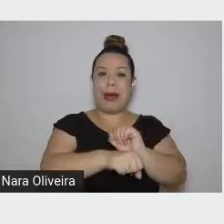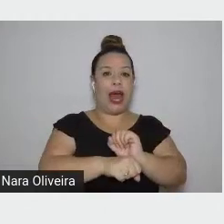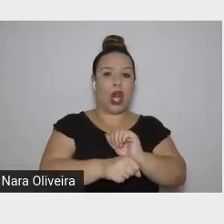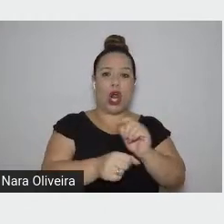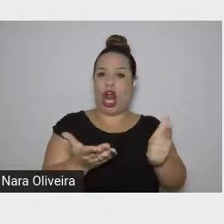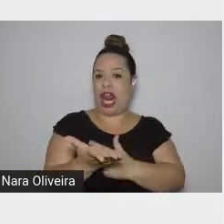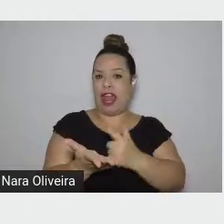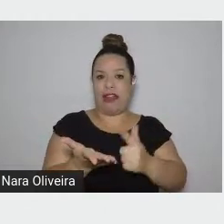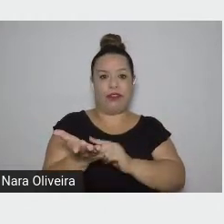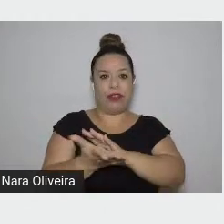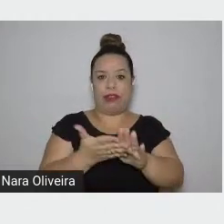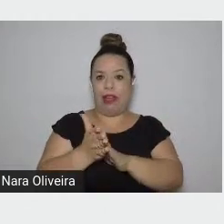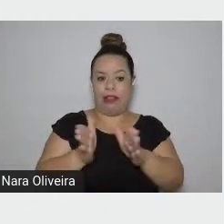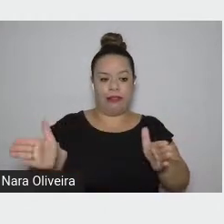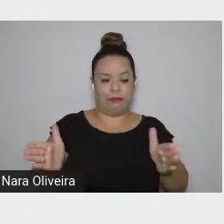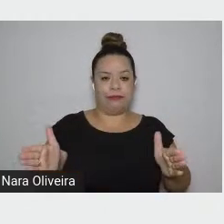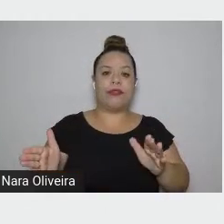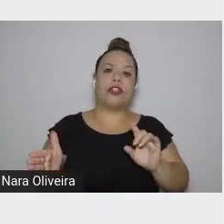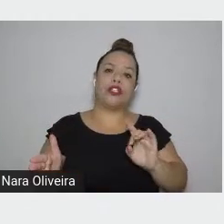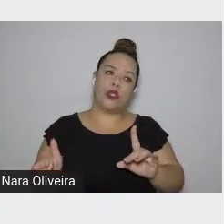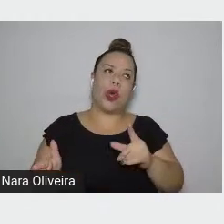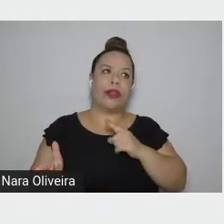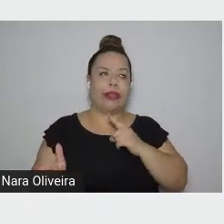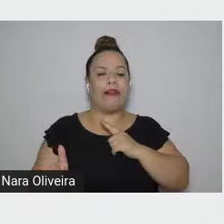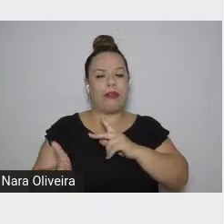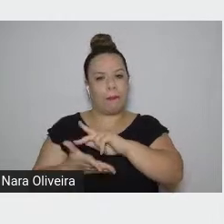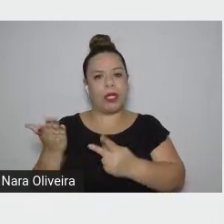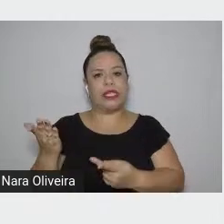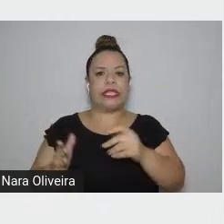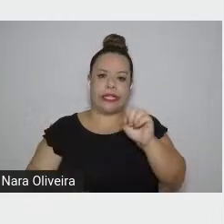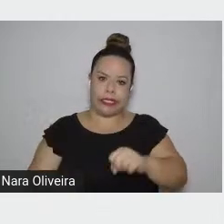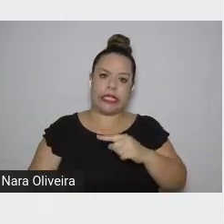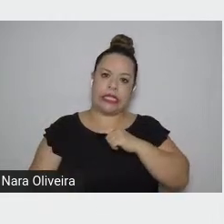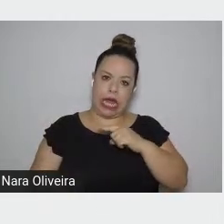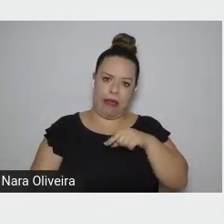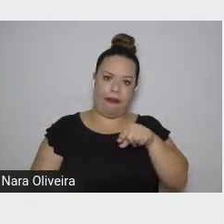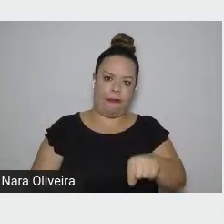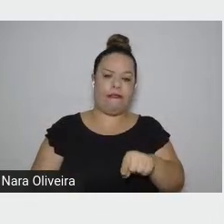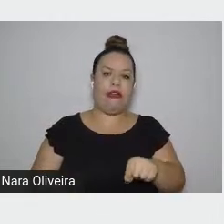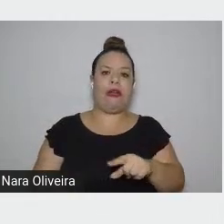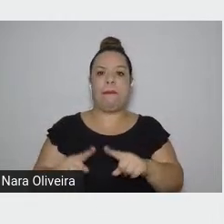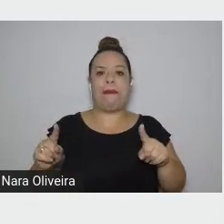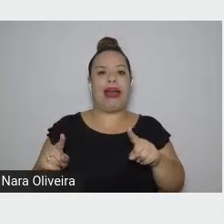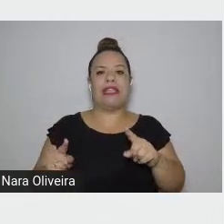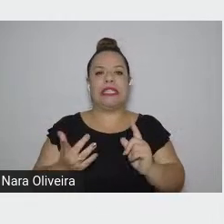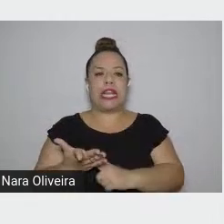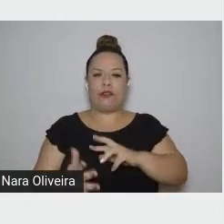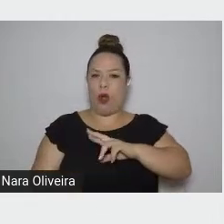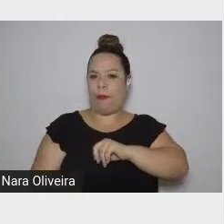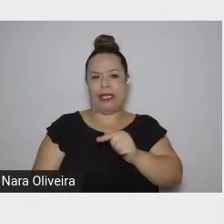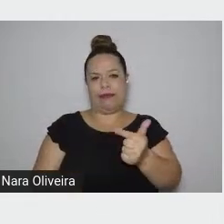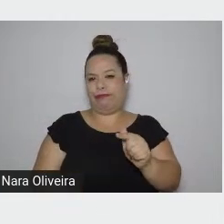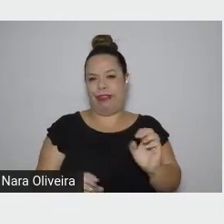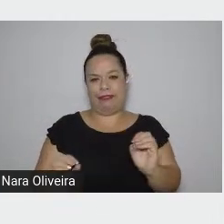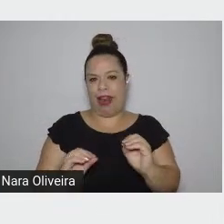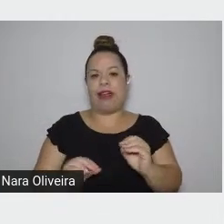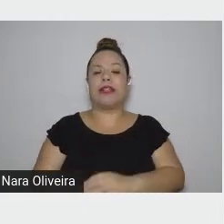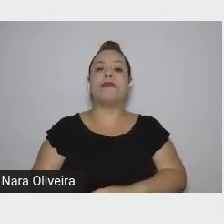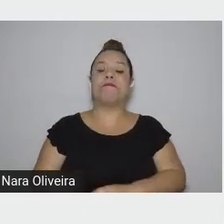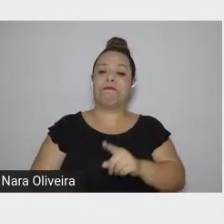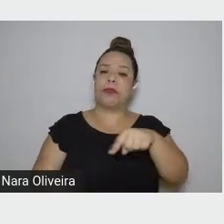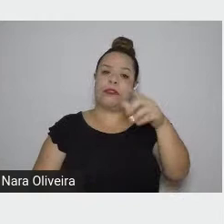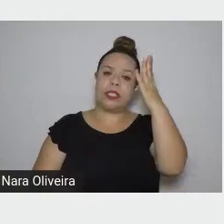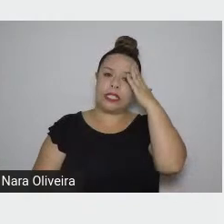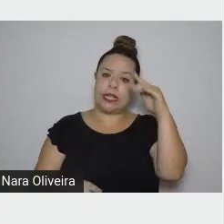um livro de poesia, em 1966. Todos sabem também que a vida